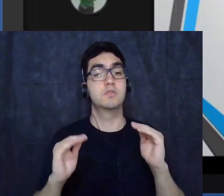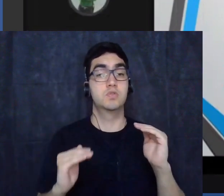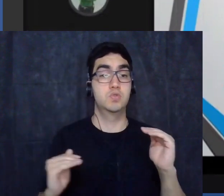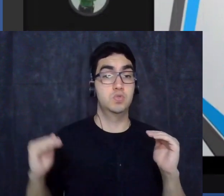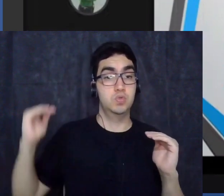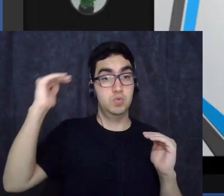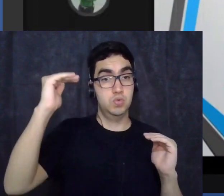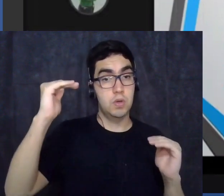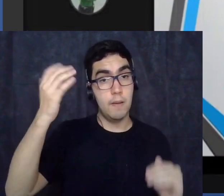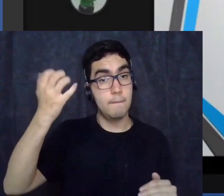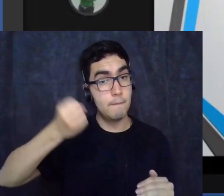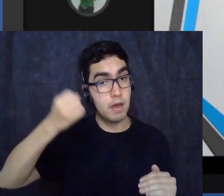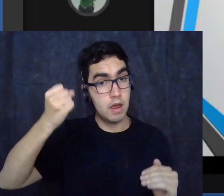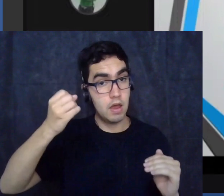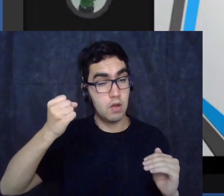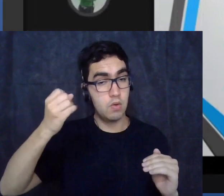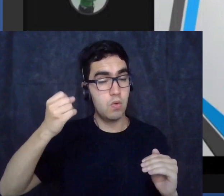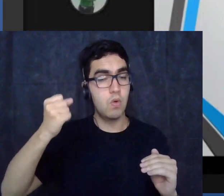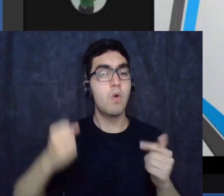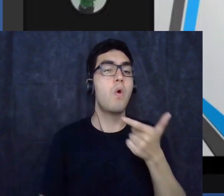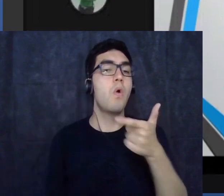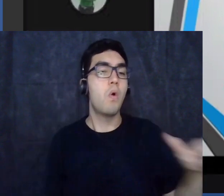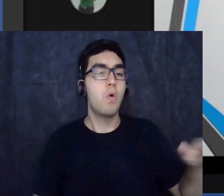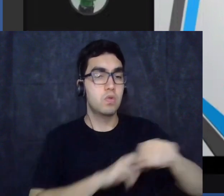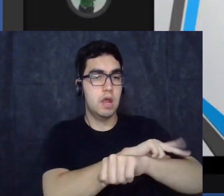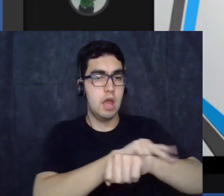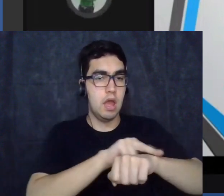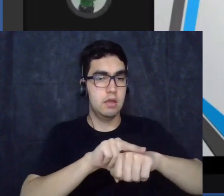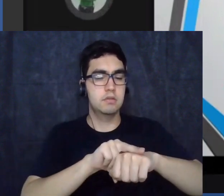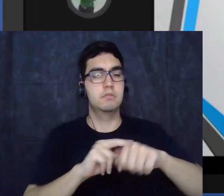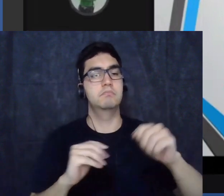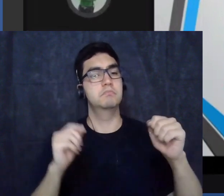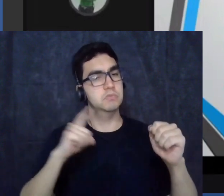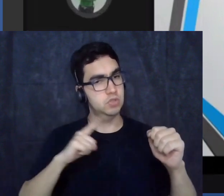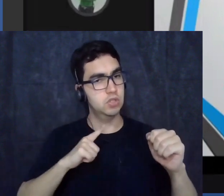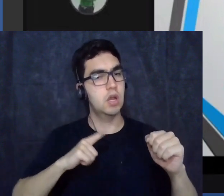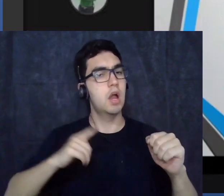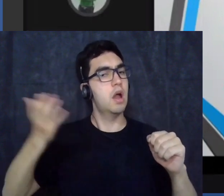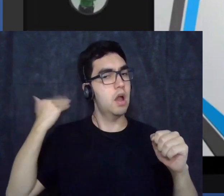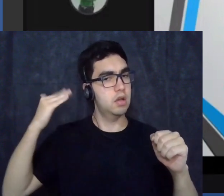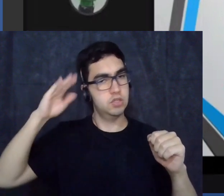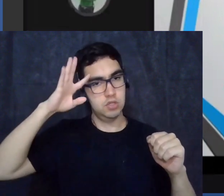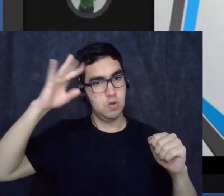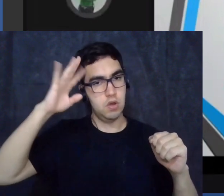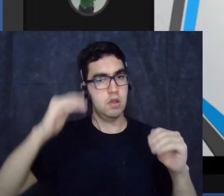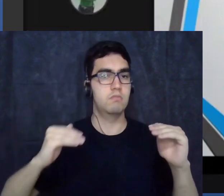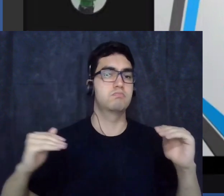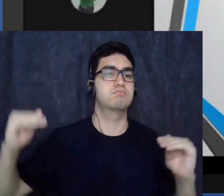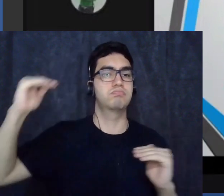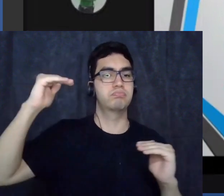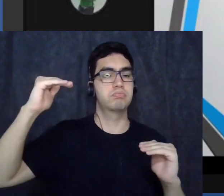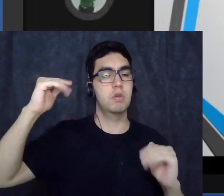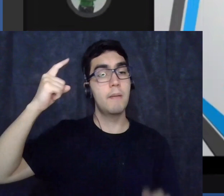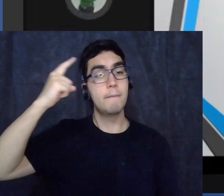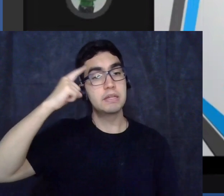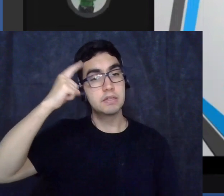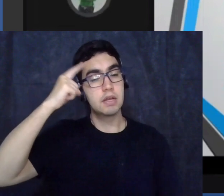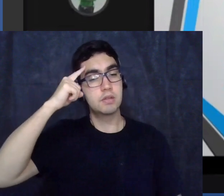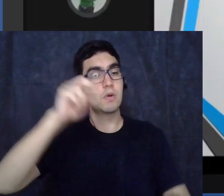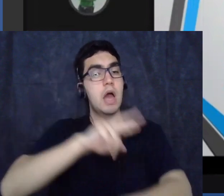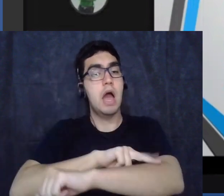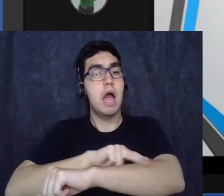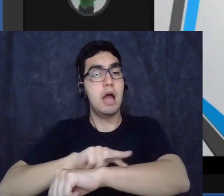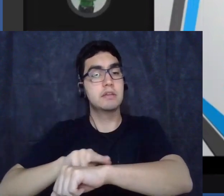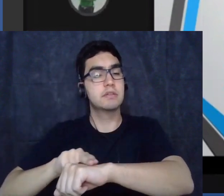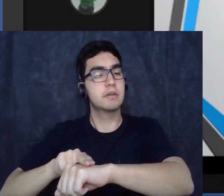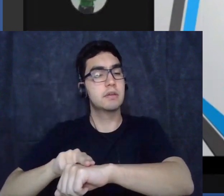branco em relação às outras raças, estão construindo a ideia de raça como se fosse algo verdadeiro,